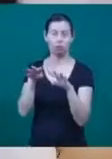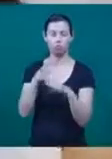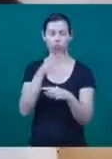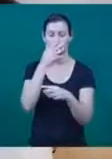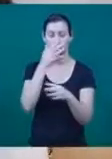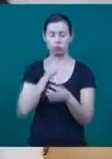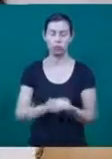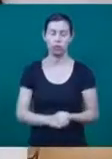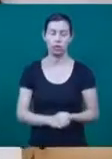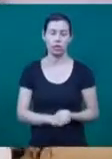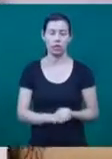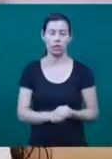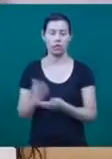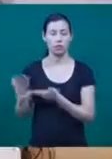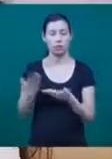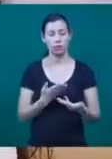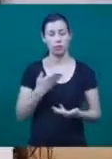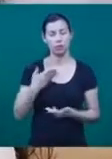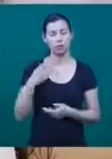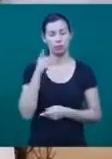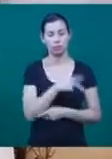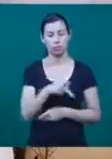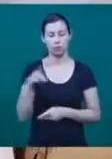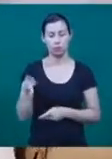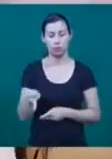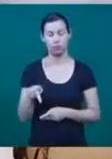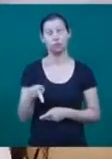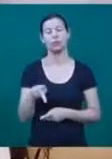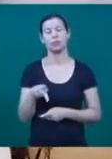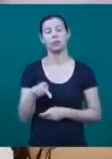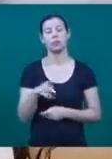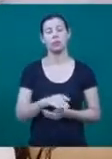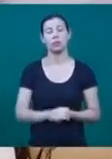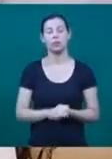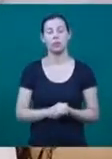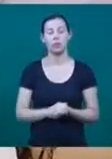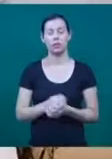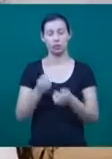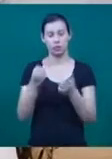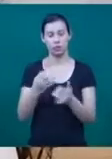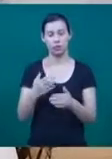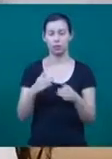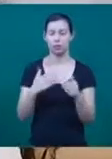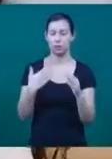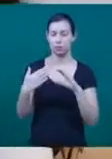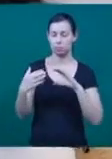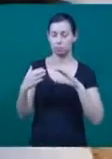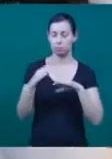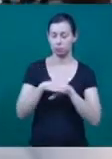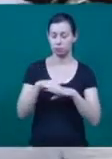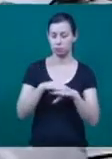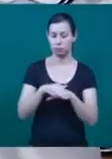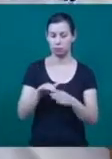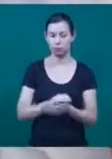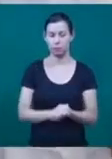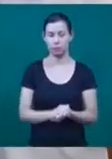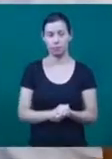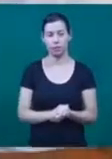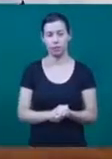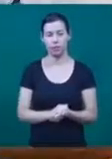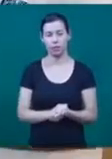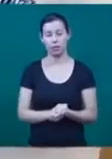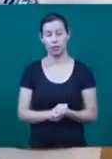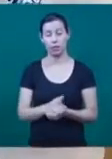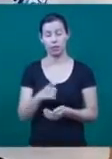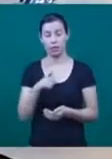comentar sobre o tema, ter um bate-papo com os alunos, esclarecer algumas dúvidas. Nesta edição, qual vai ser o documentário exibido?